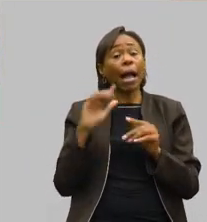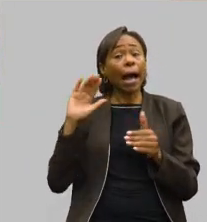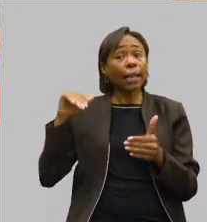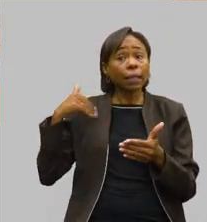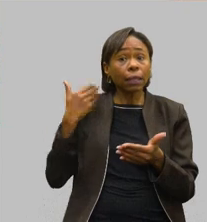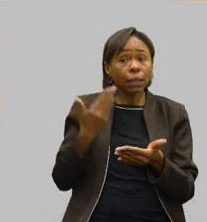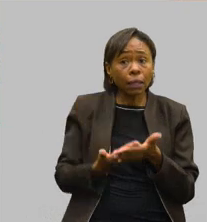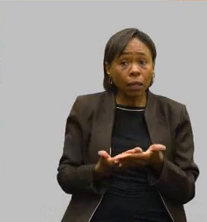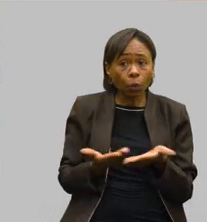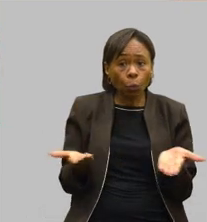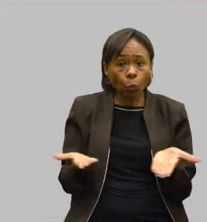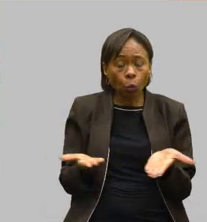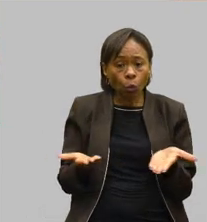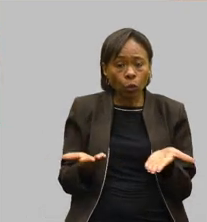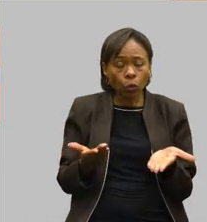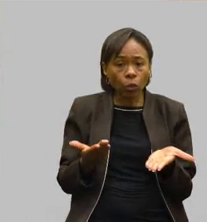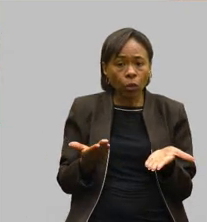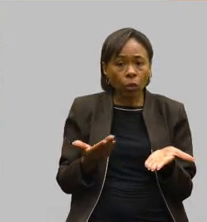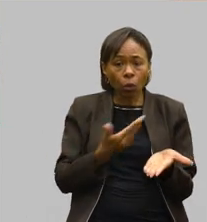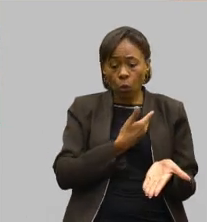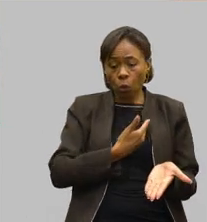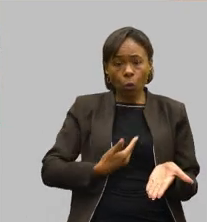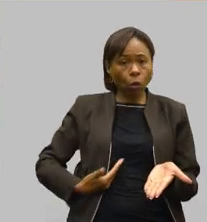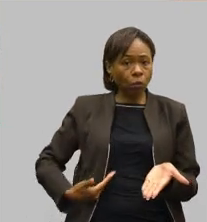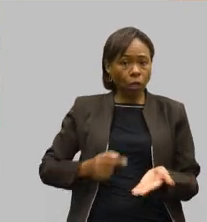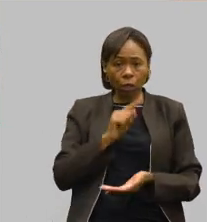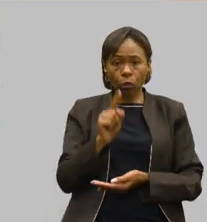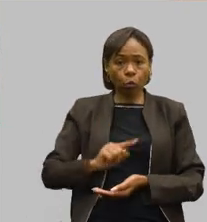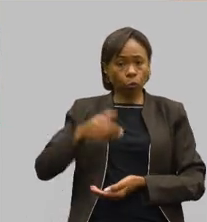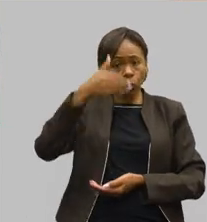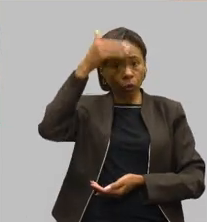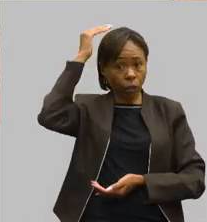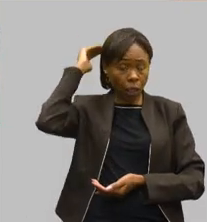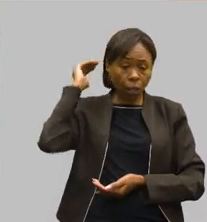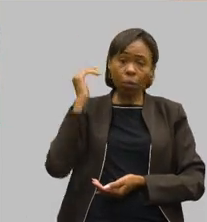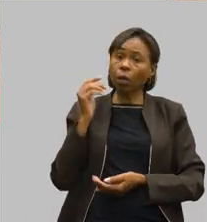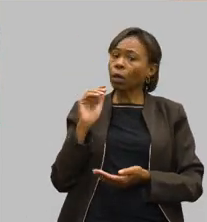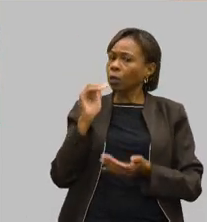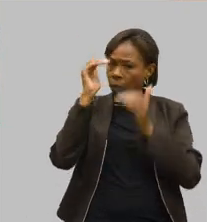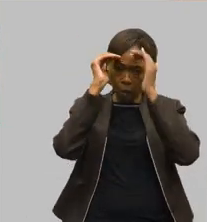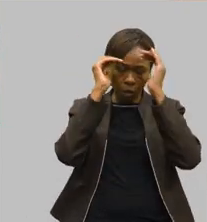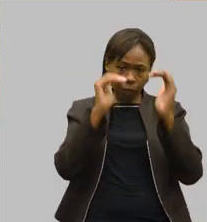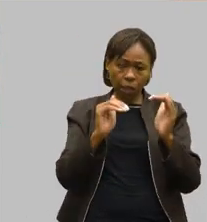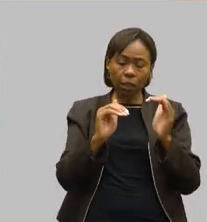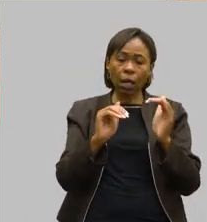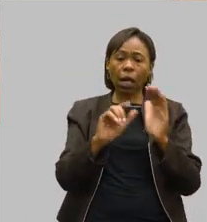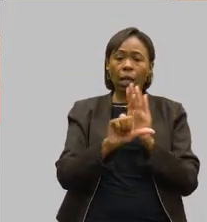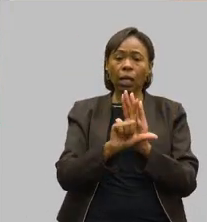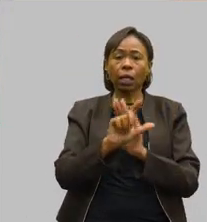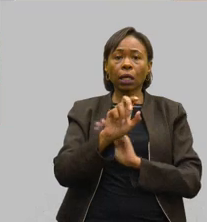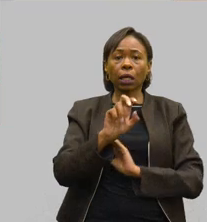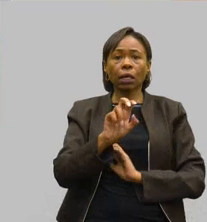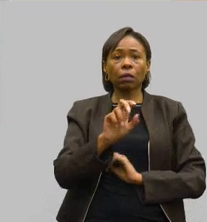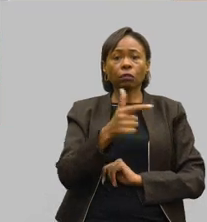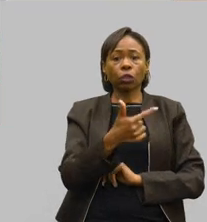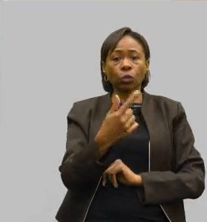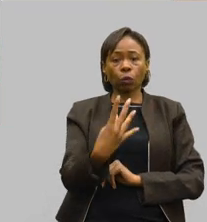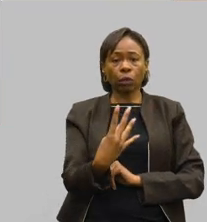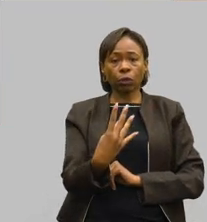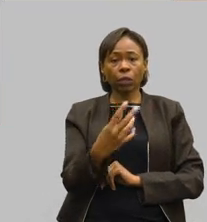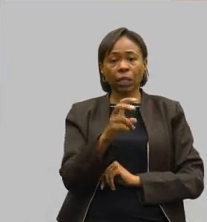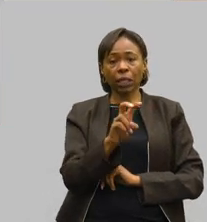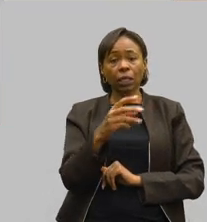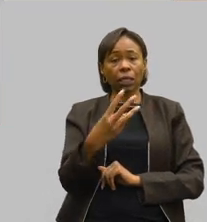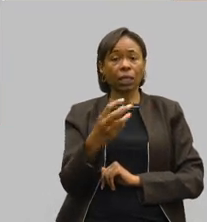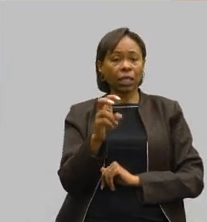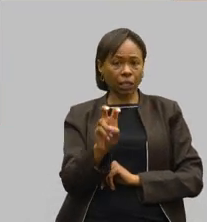de Minas não está cumprindo, não está cumprindo a lei 24.535 de setembro de 2023, que é